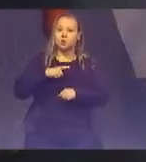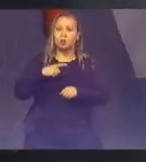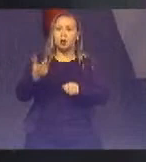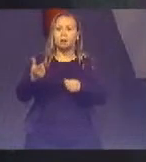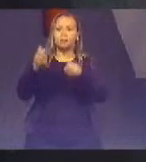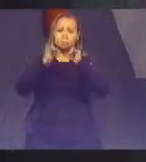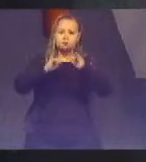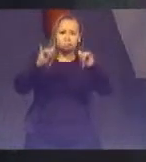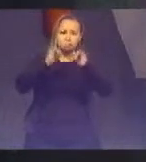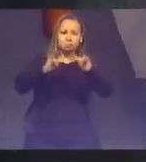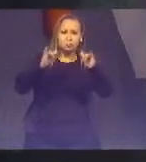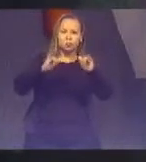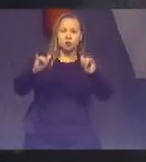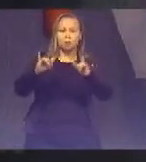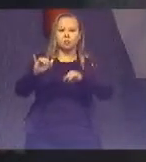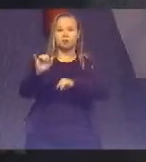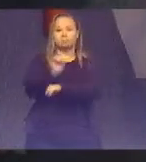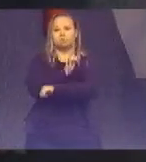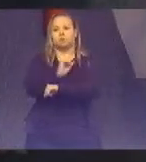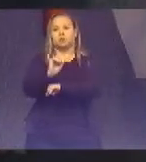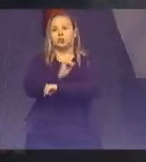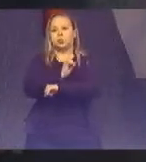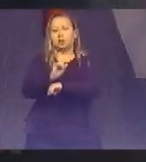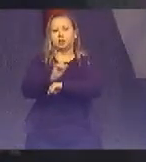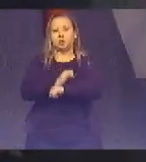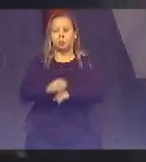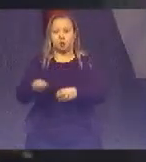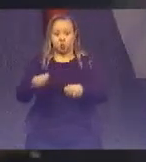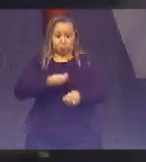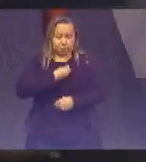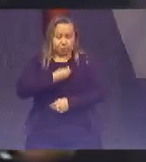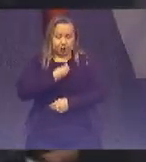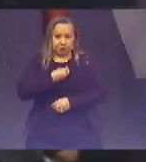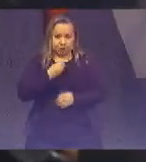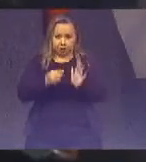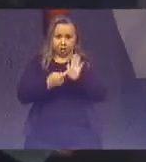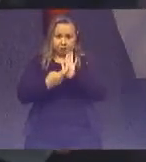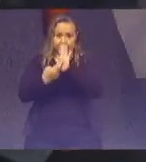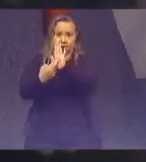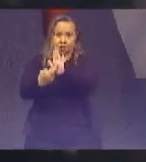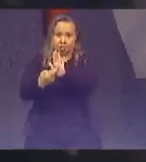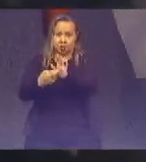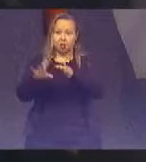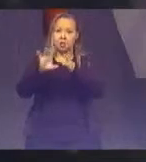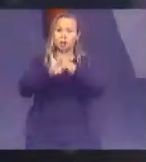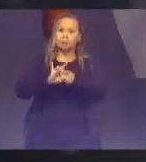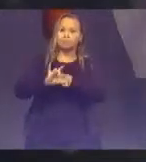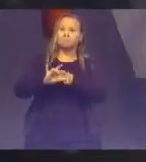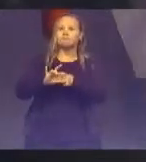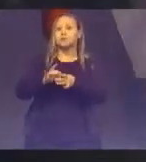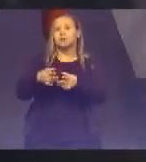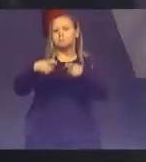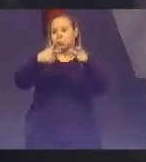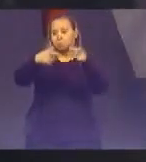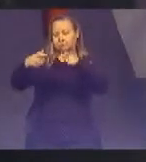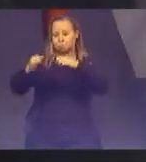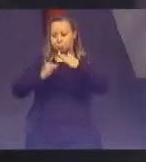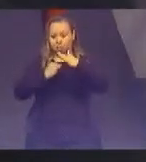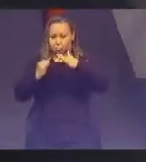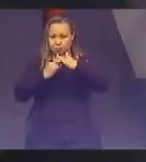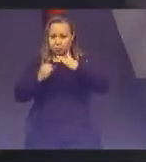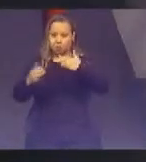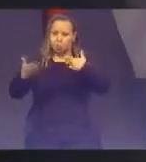socioambiental pelo CNJ, com a presença dos representantes das unidades de gestão socioambiental para debater suas